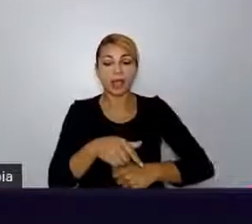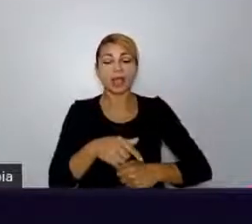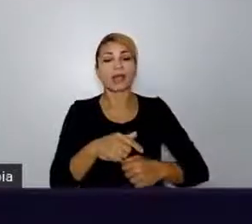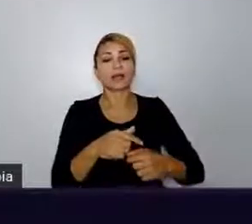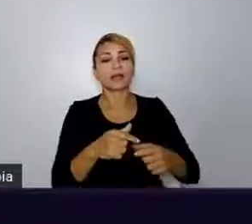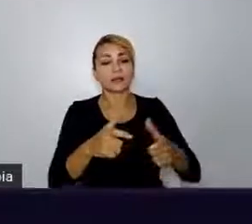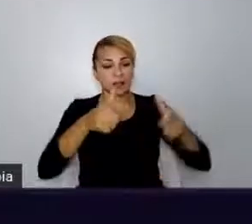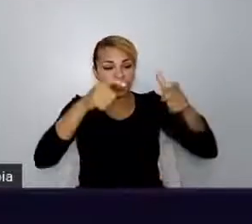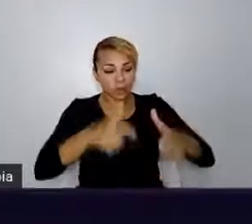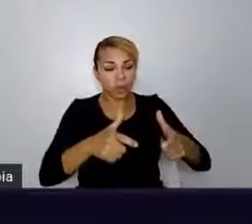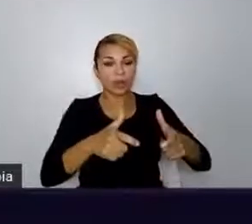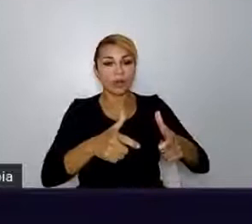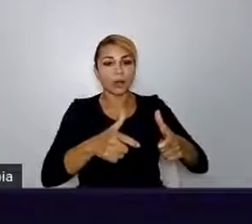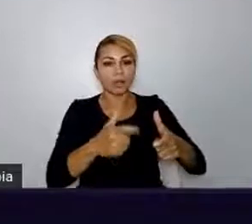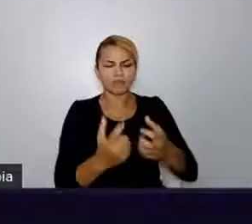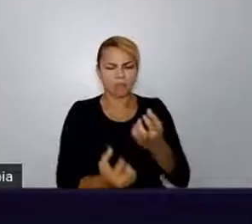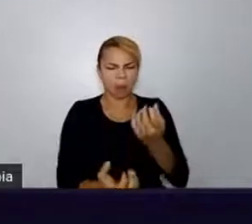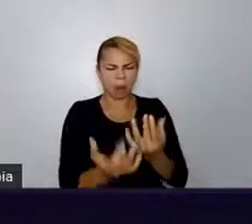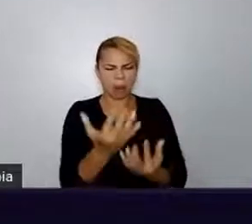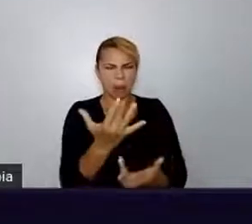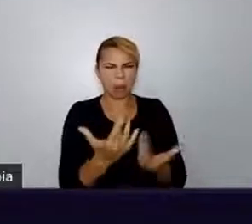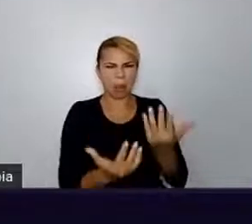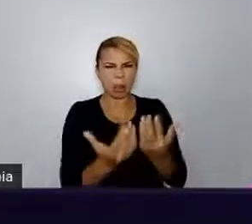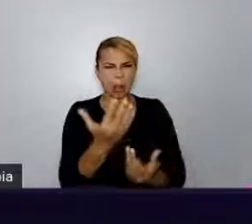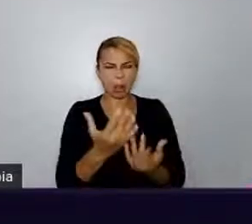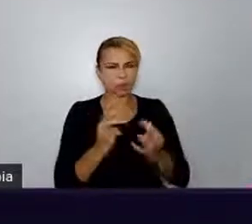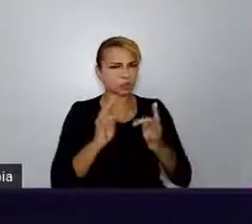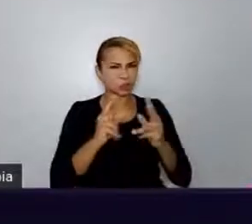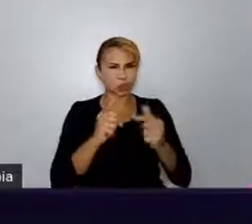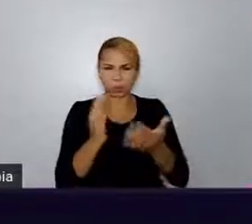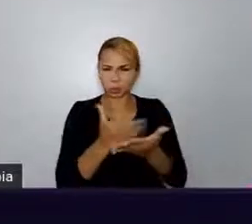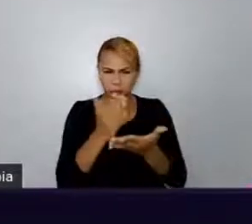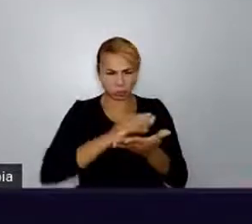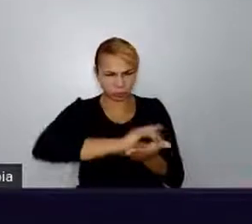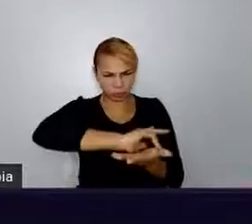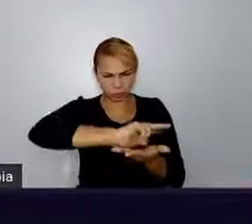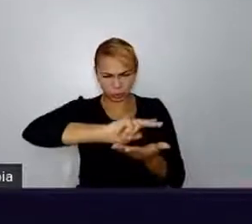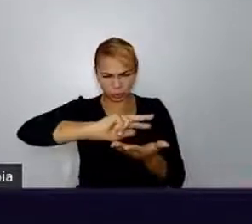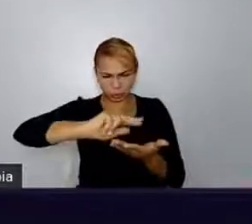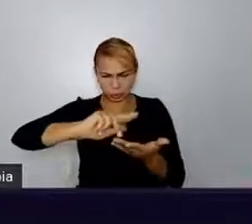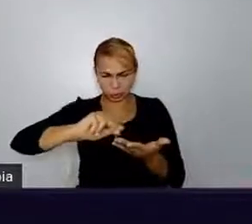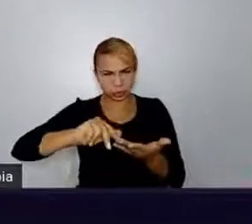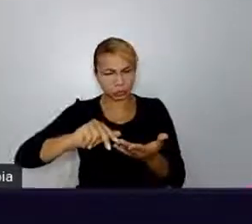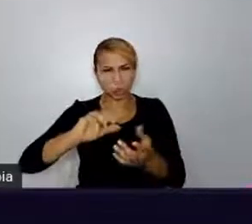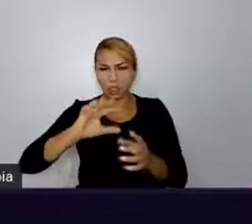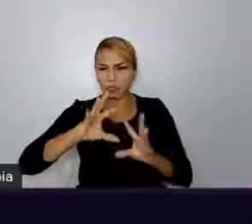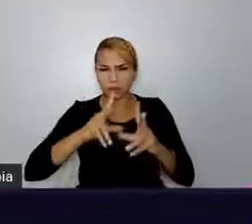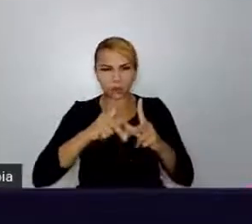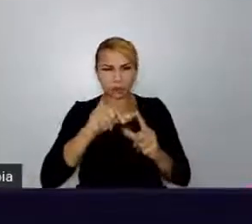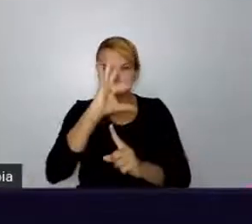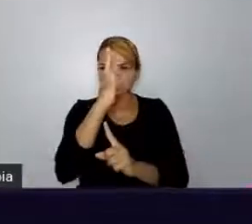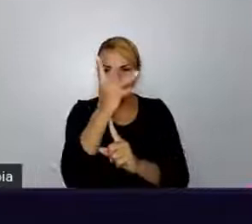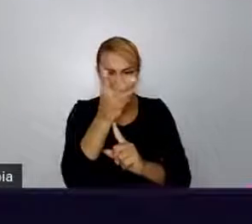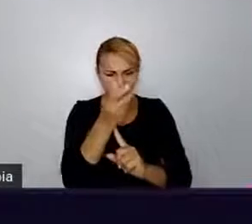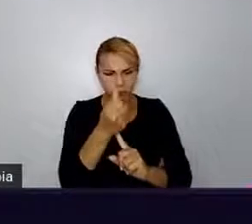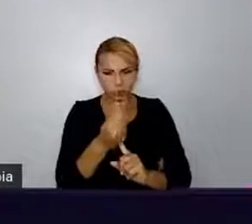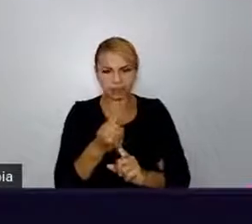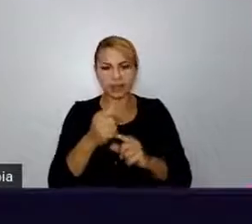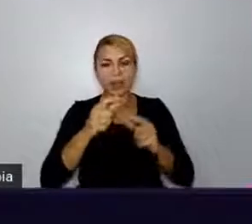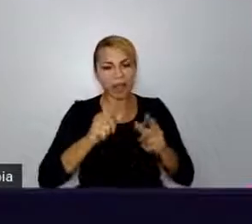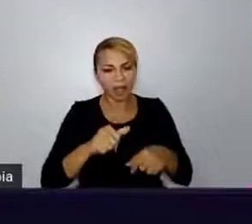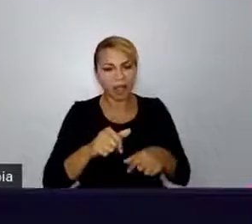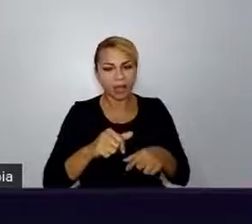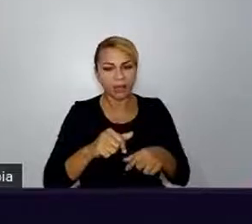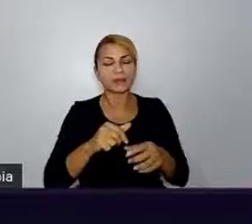chão, na verdade, dá para um lugar todo branco. Como se fosse uma sala, cheio de prateleiras vazias. E essas prateleiras